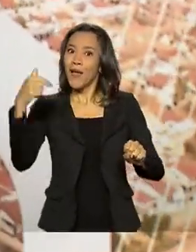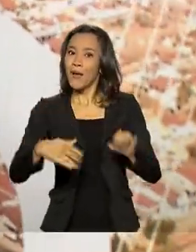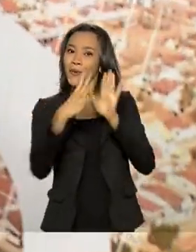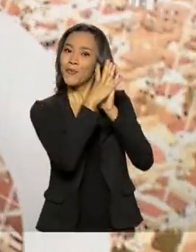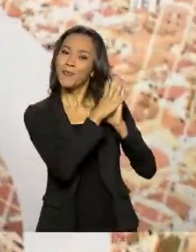replicado no mundo.